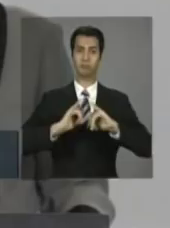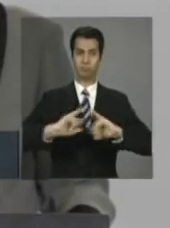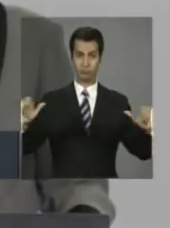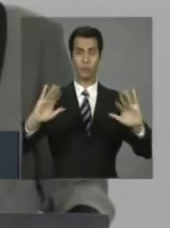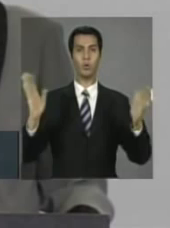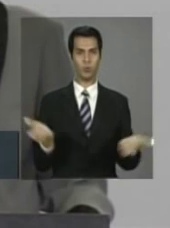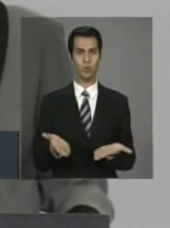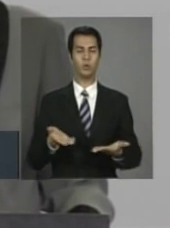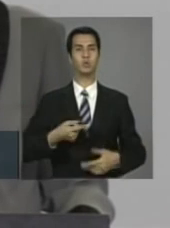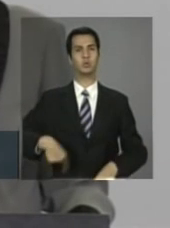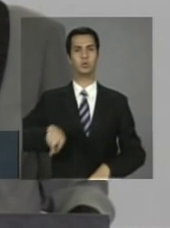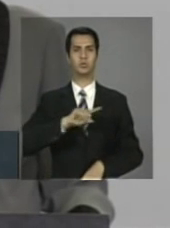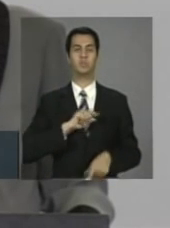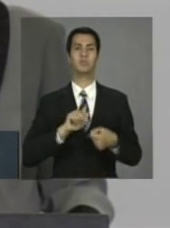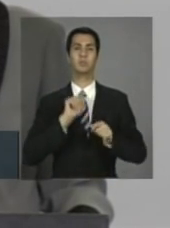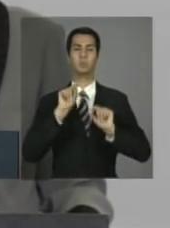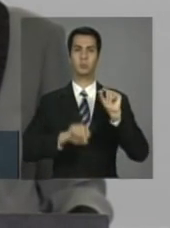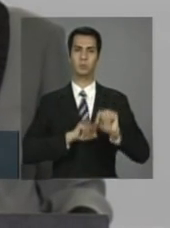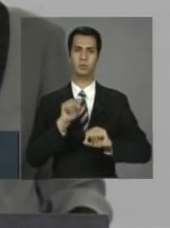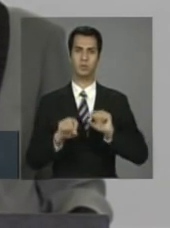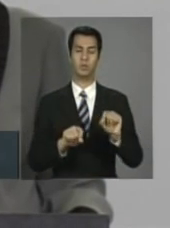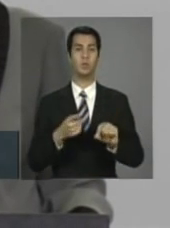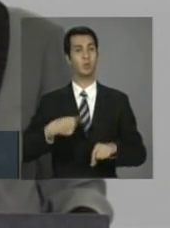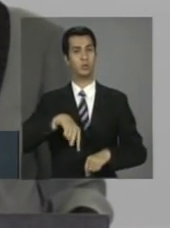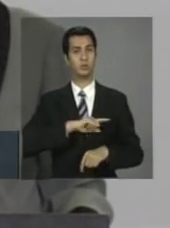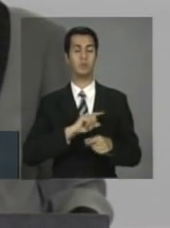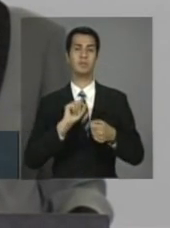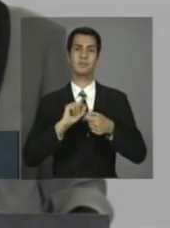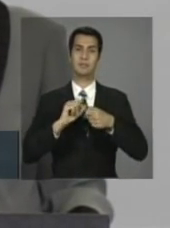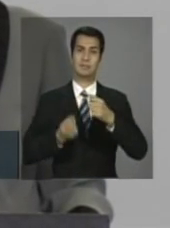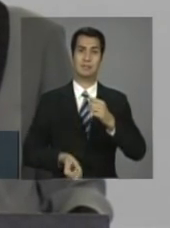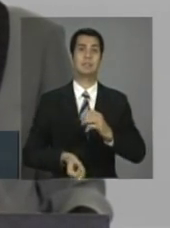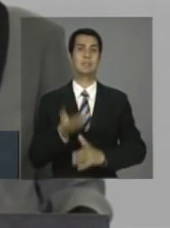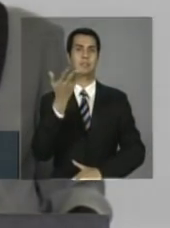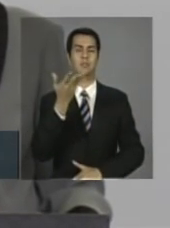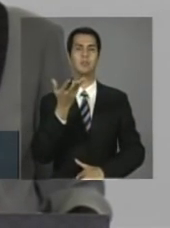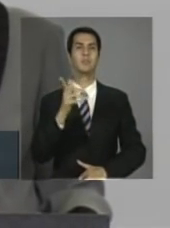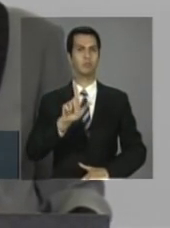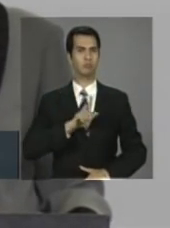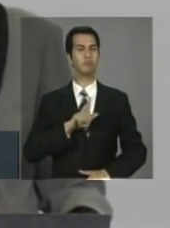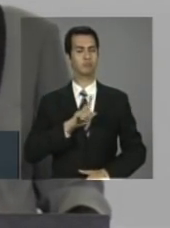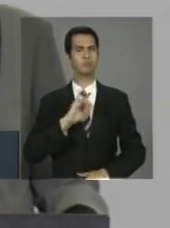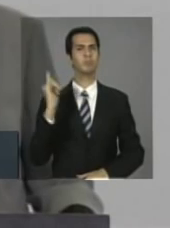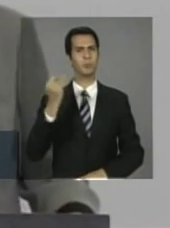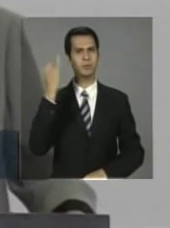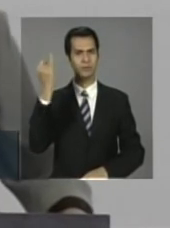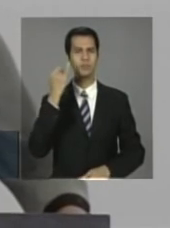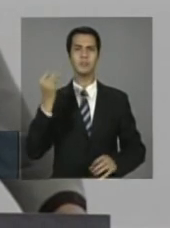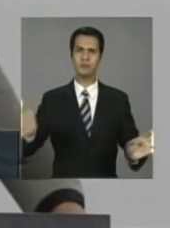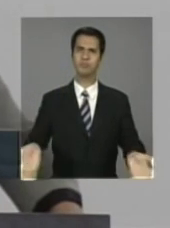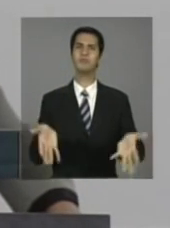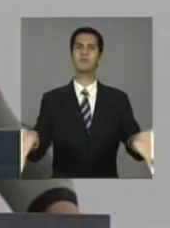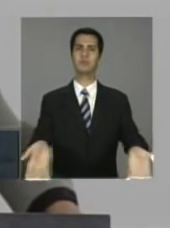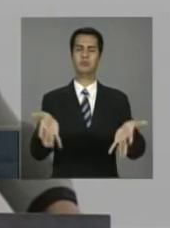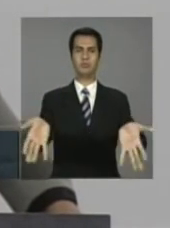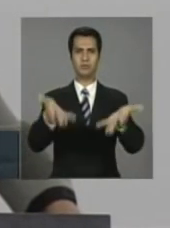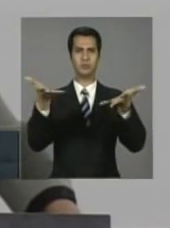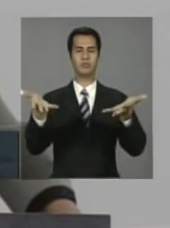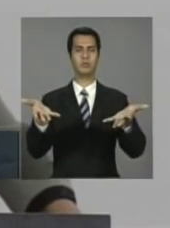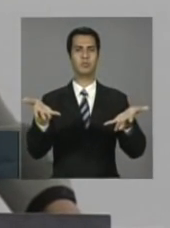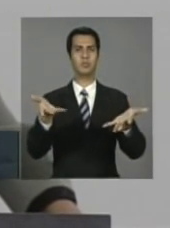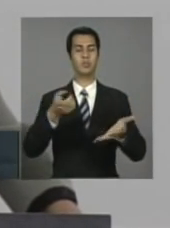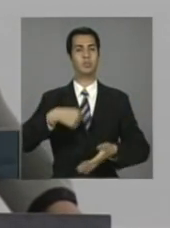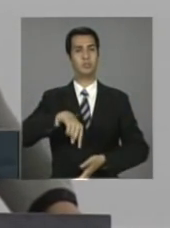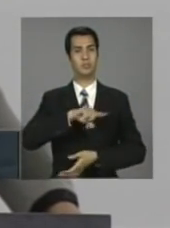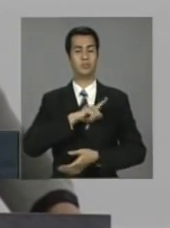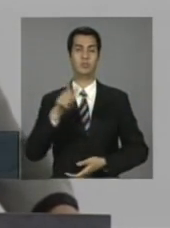estamos criando um grande incentivo à democratização